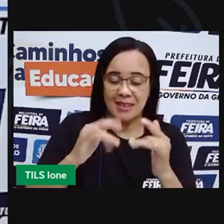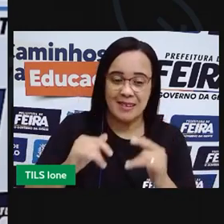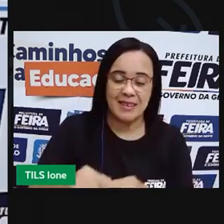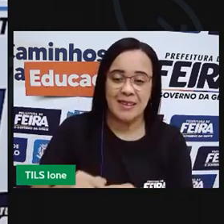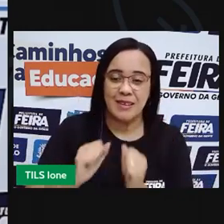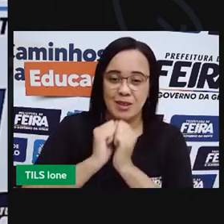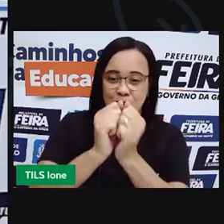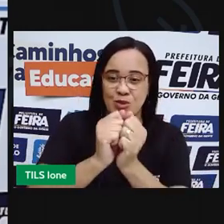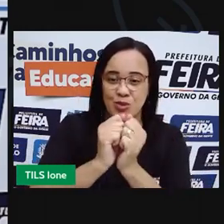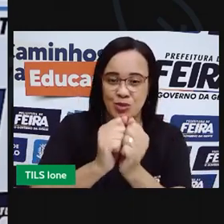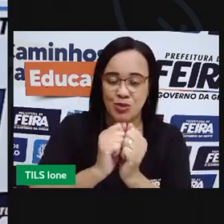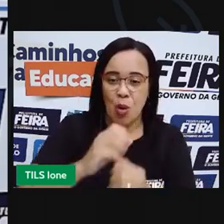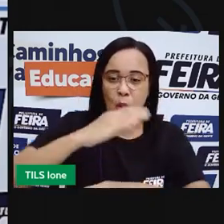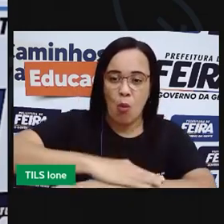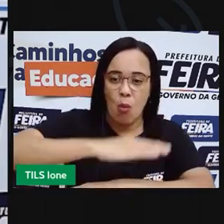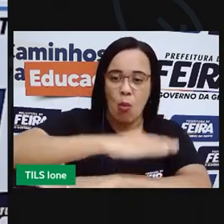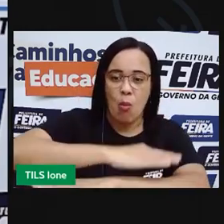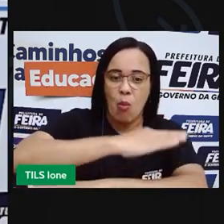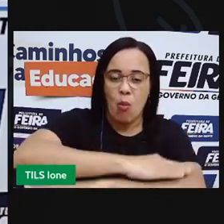completando a toada.